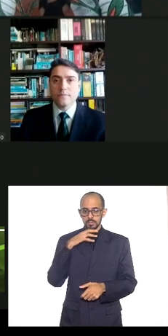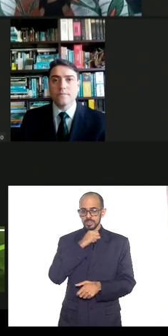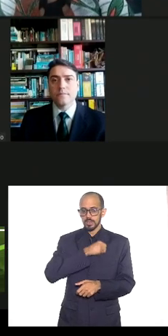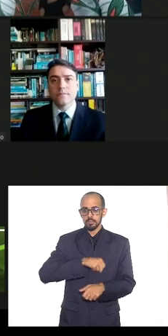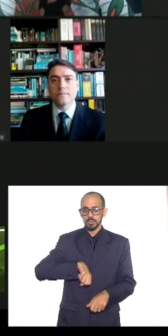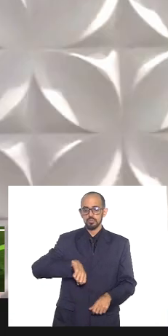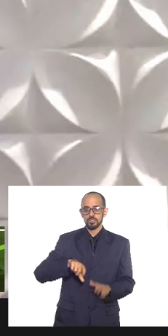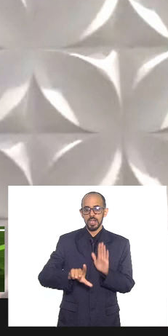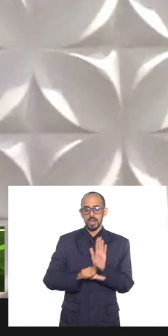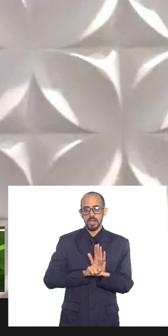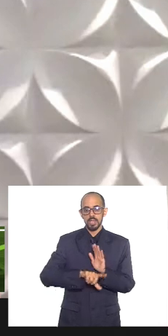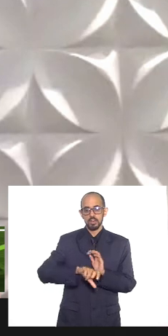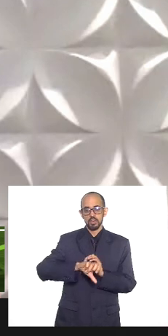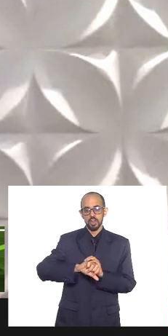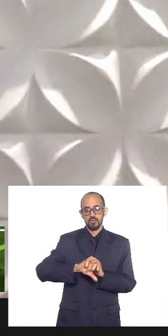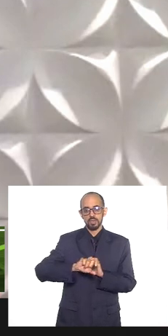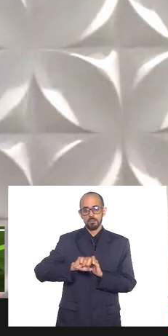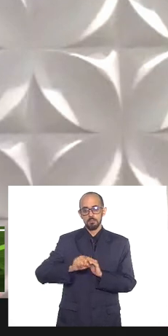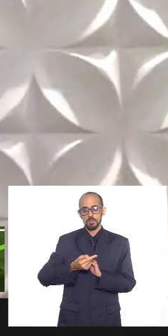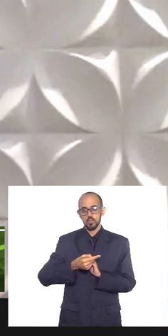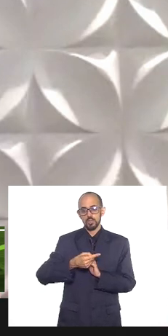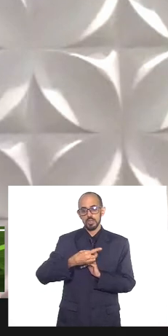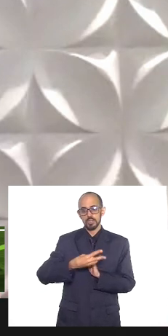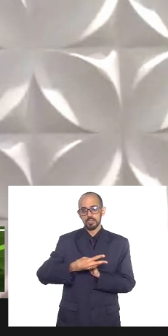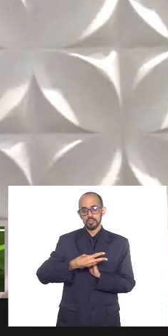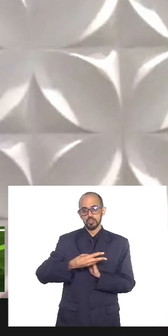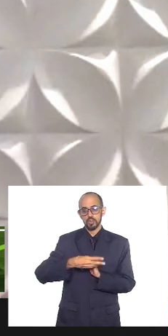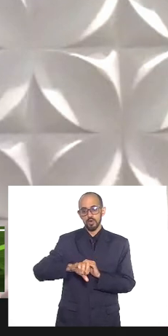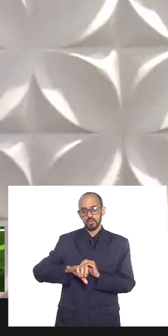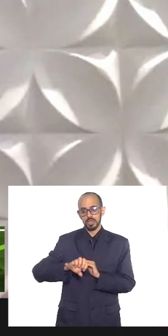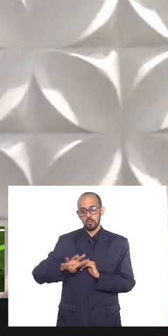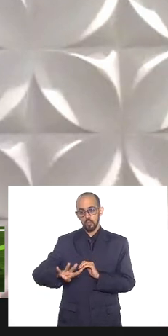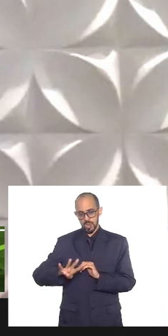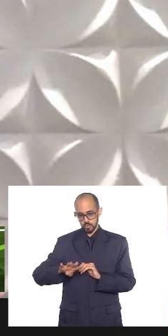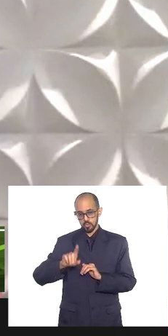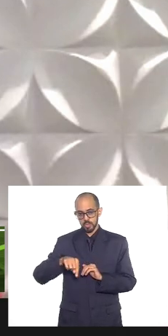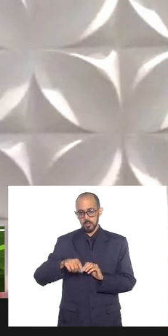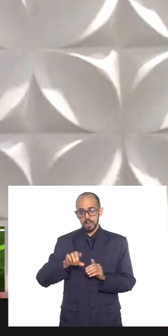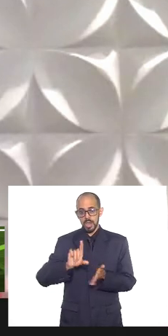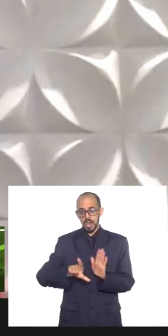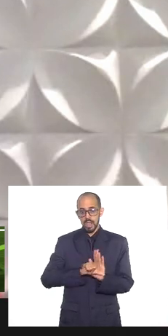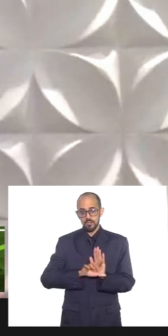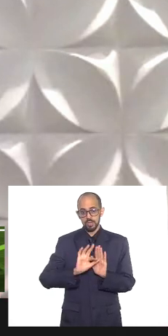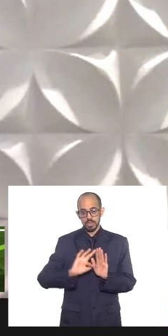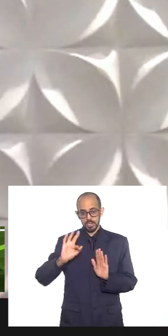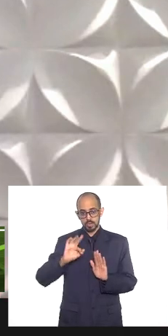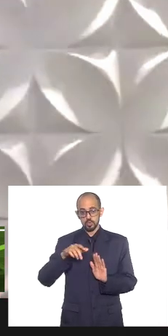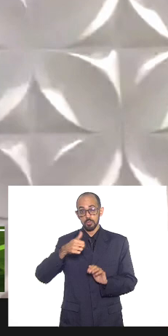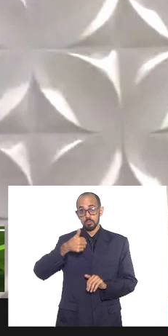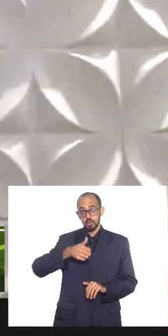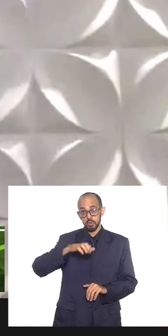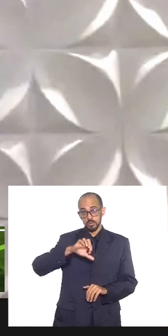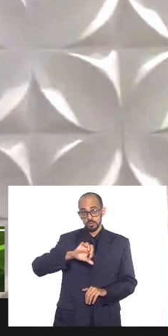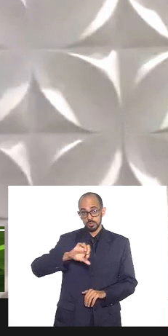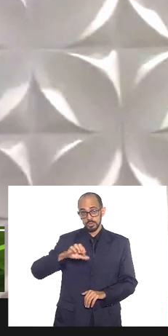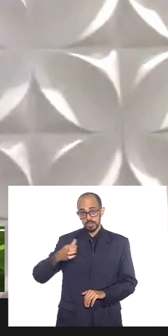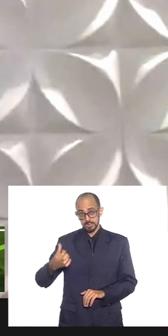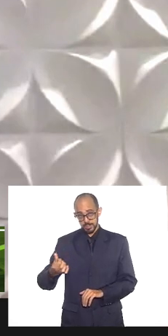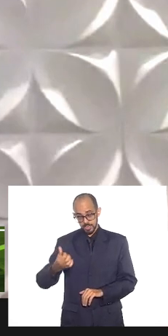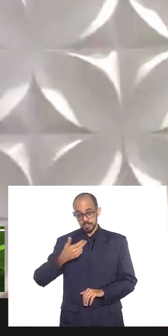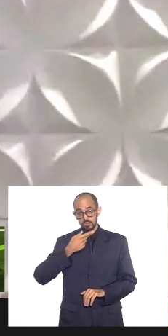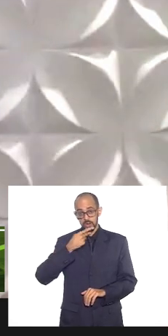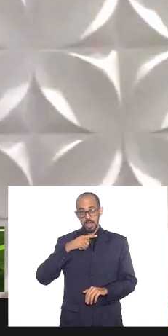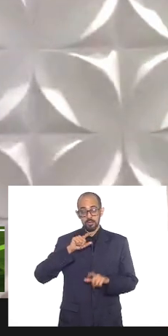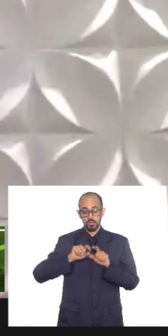.394 uma lei federal de 1996 que determinava que